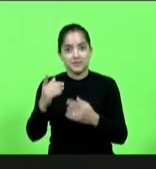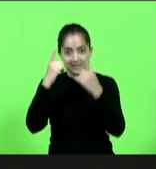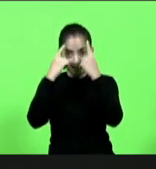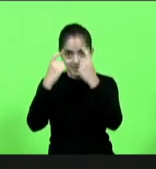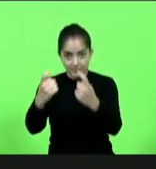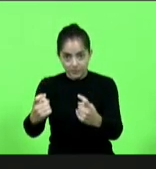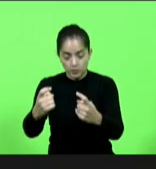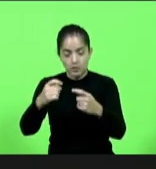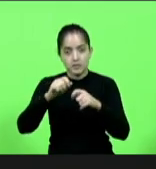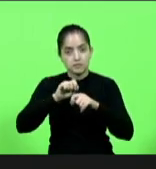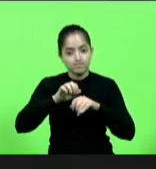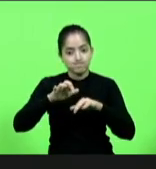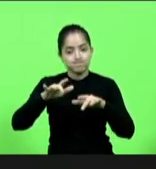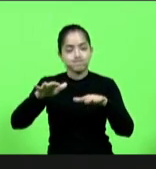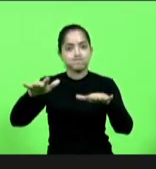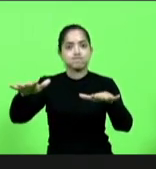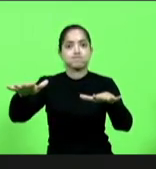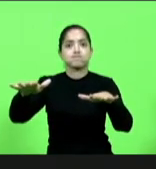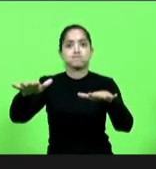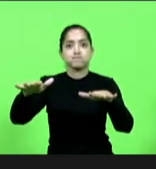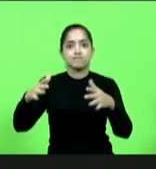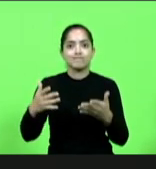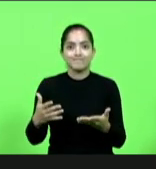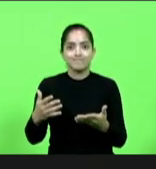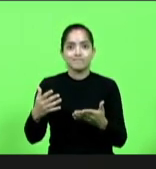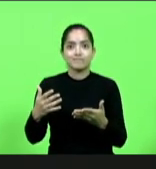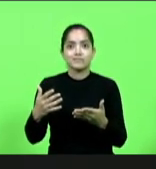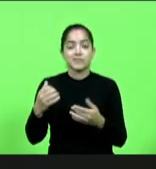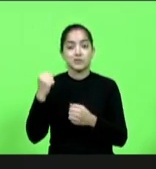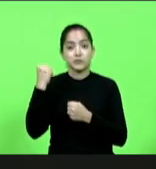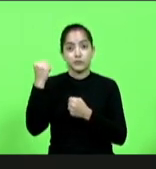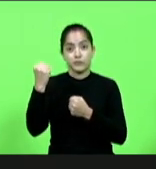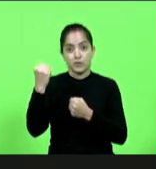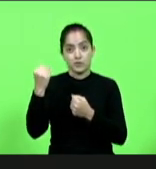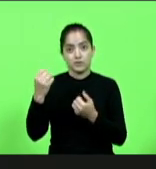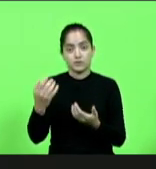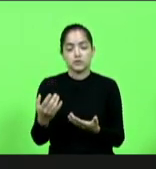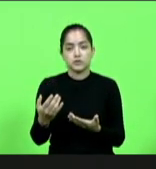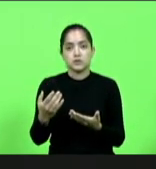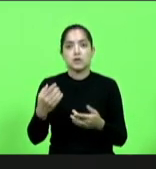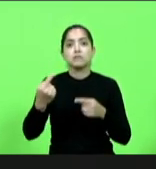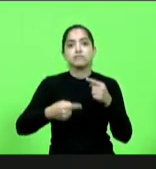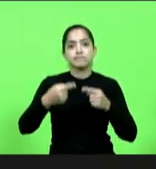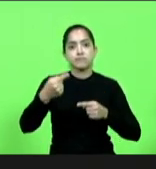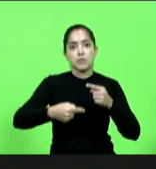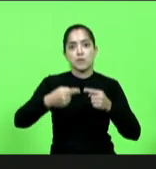propague cada vez mais que ela se torne cada vez mais forte nós temos uma política